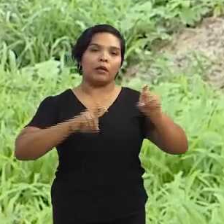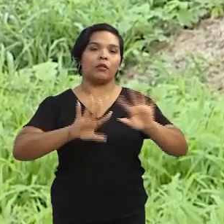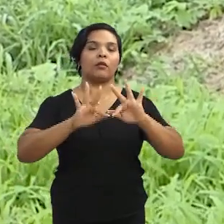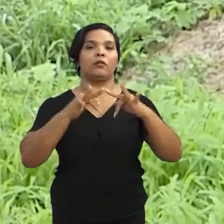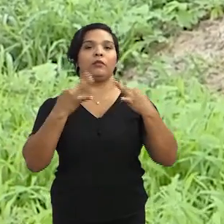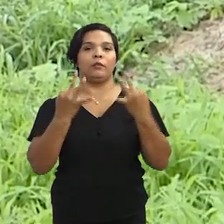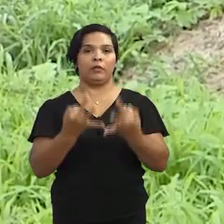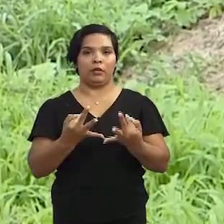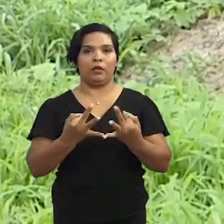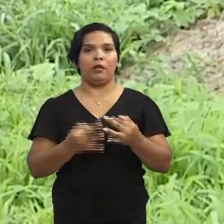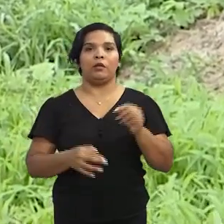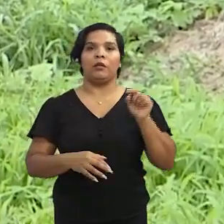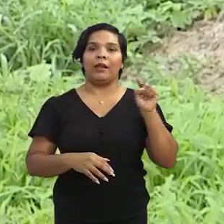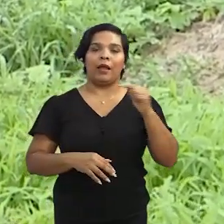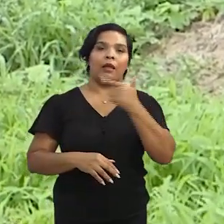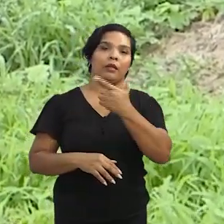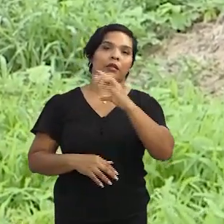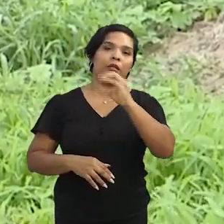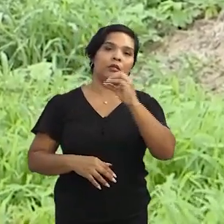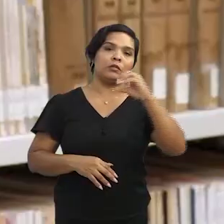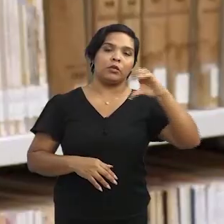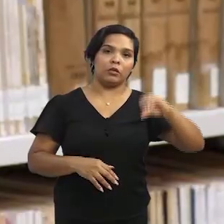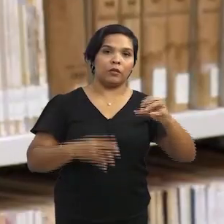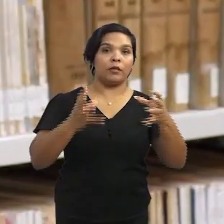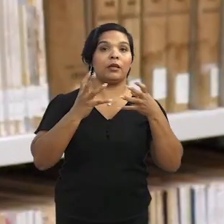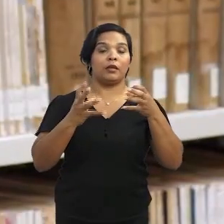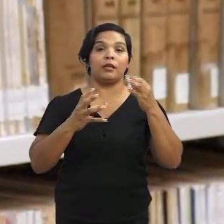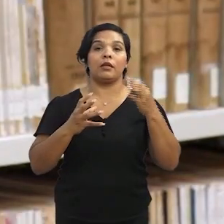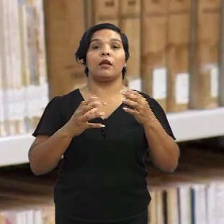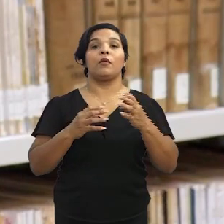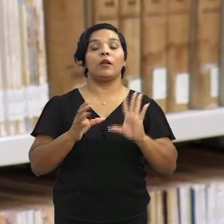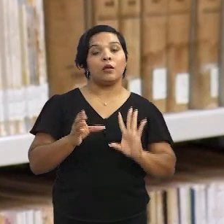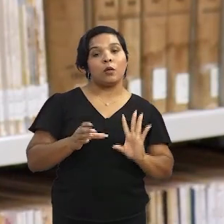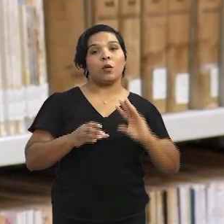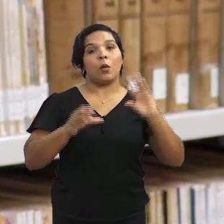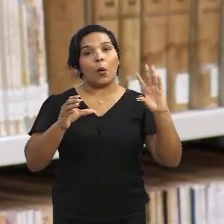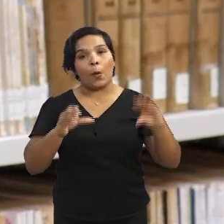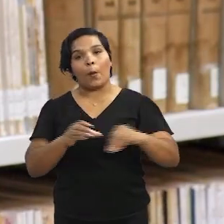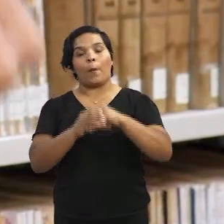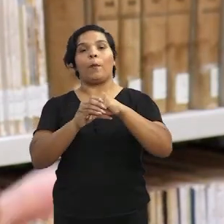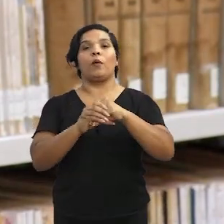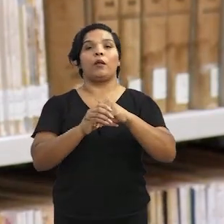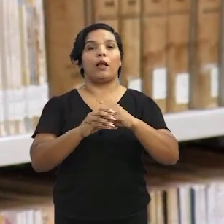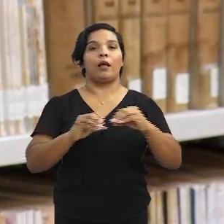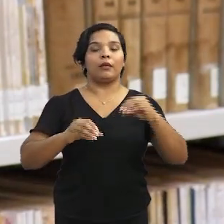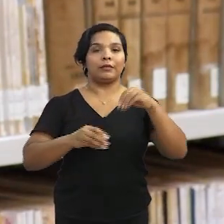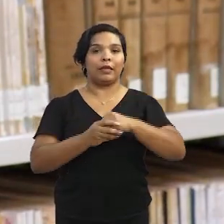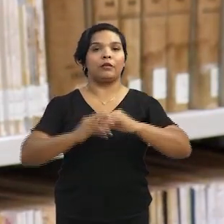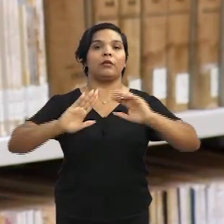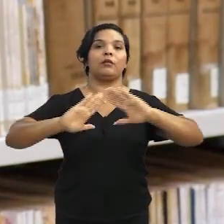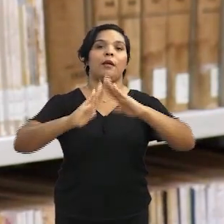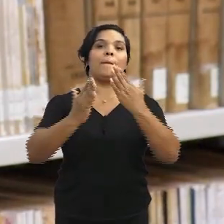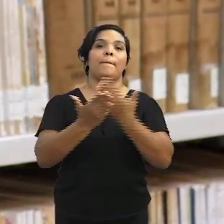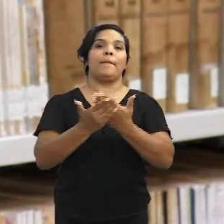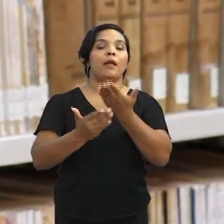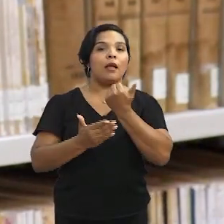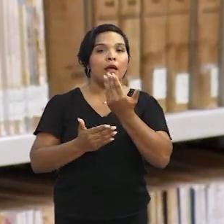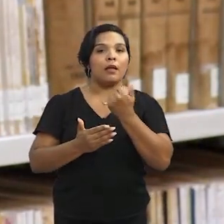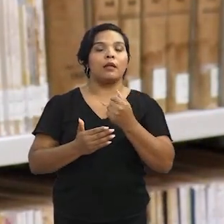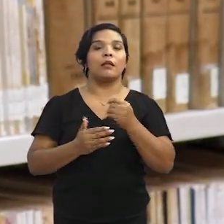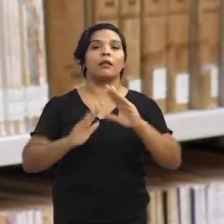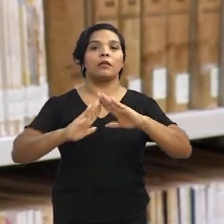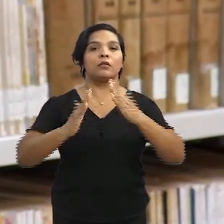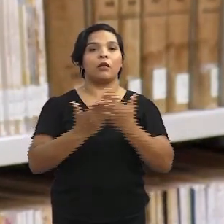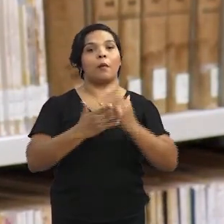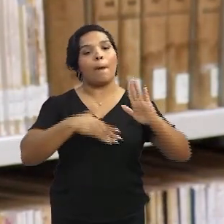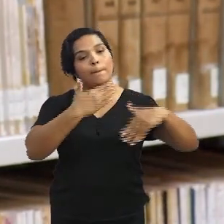agricultor. Quando o governo foi lá em 2009, o governo queria exatamente isso, incorporar dentro da merenda escolar a produção